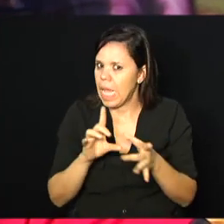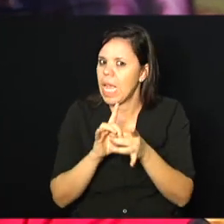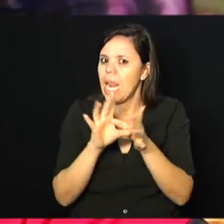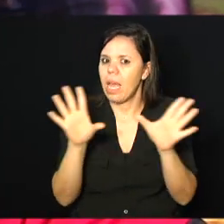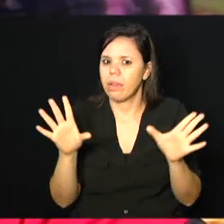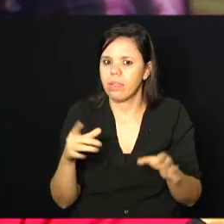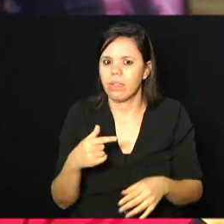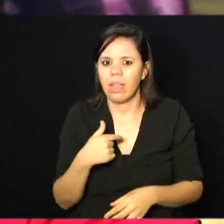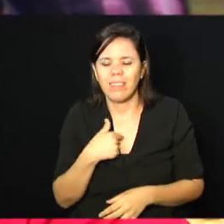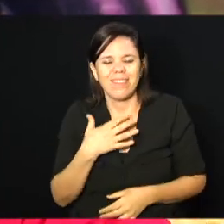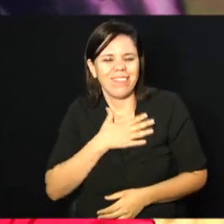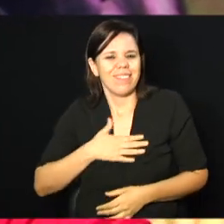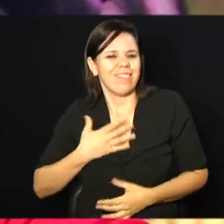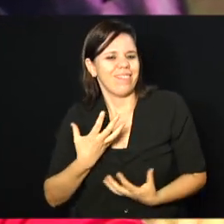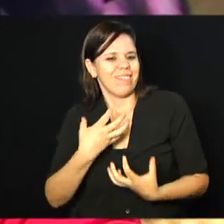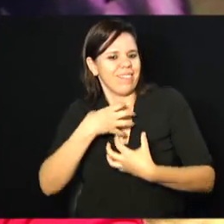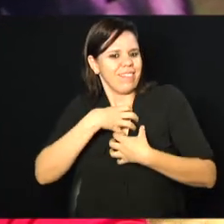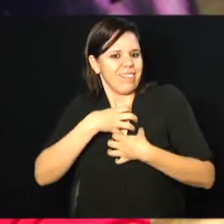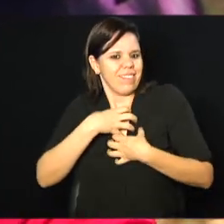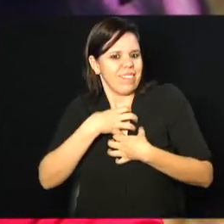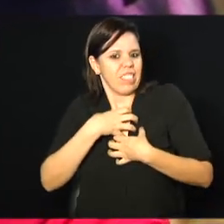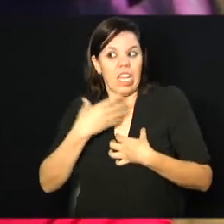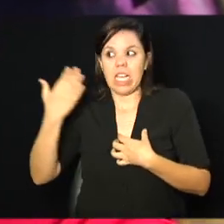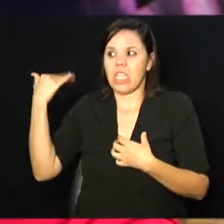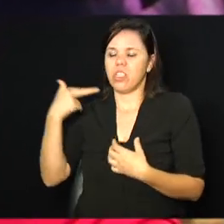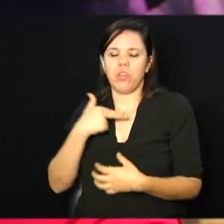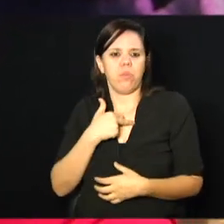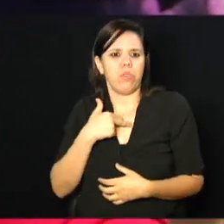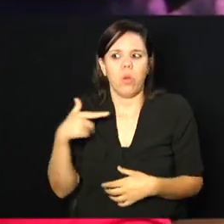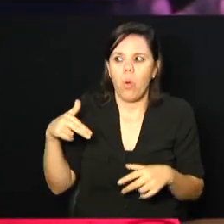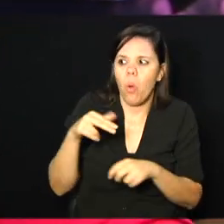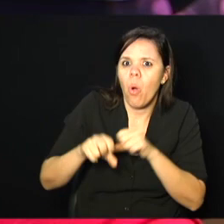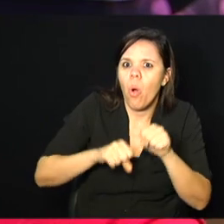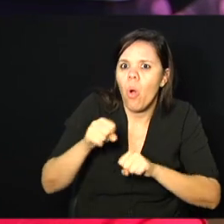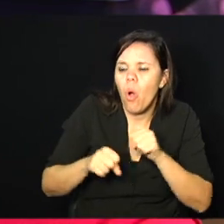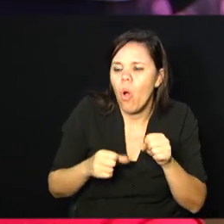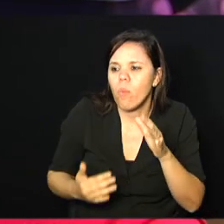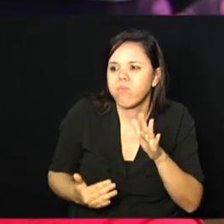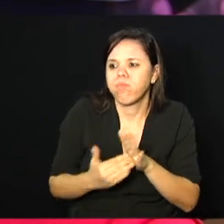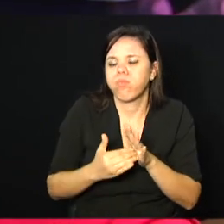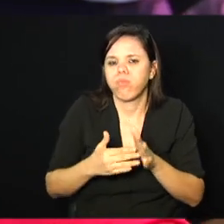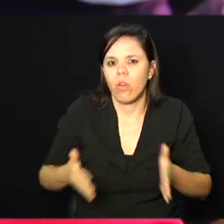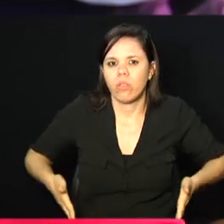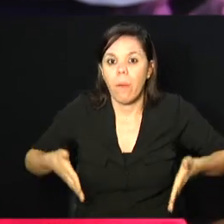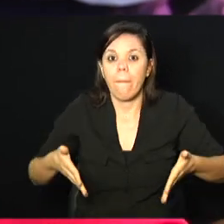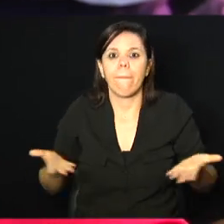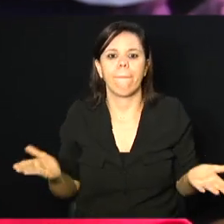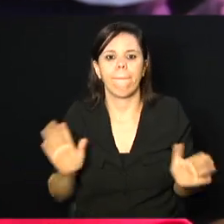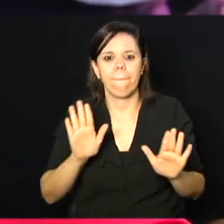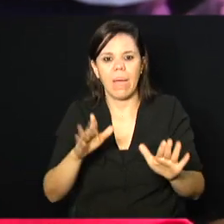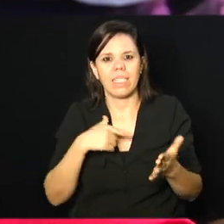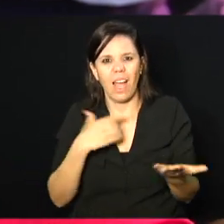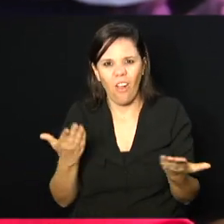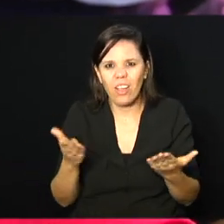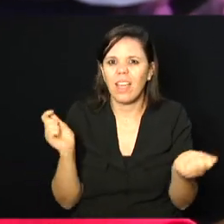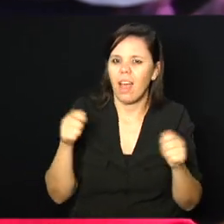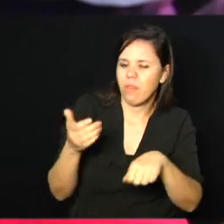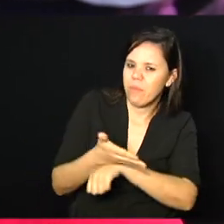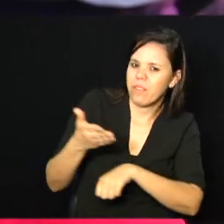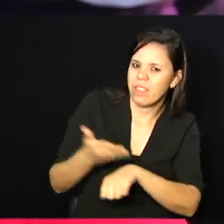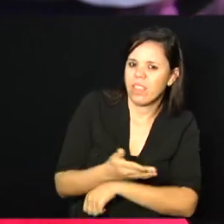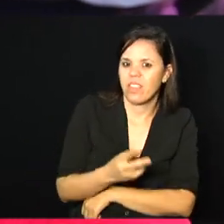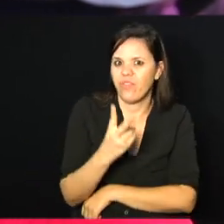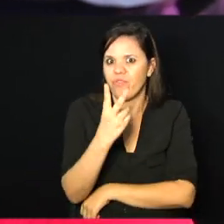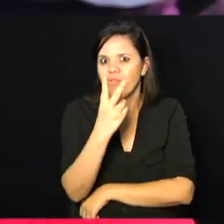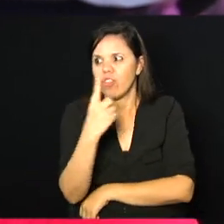liberdade, porque teoricamente eu não poderia participar de uma corrida de rua pelas limitações físicas. E aí você participa de provas de 10, 21 ou até 42,